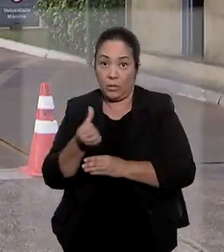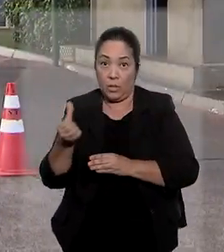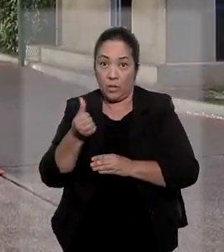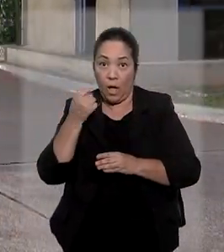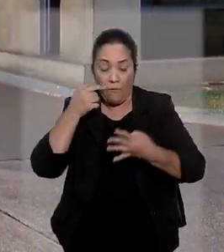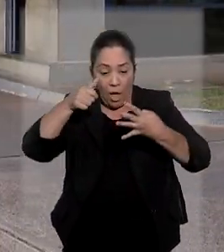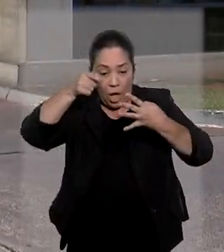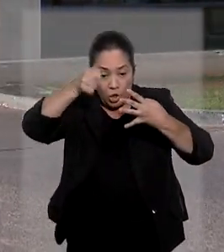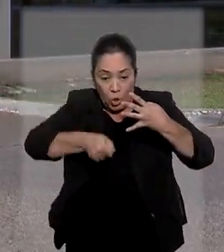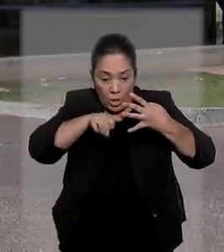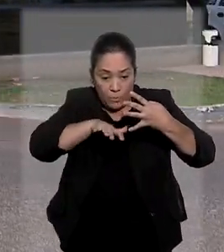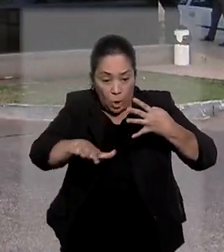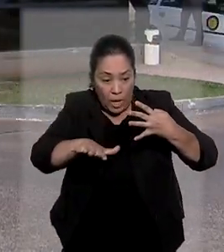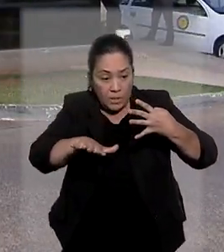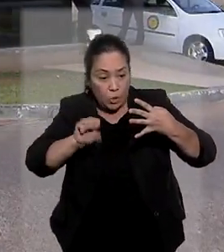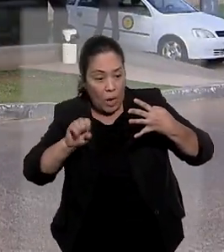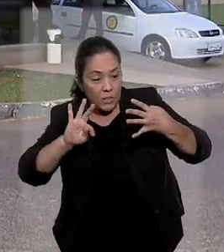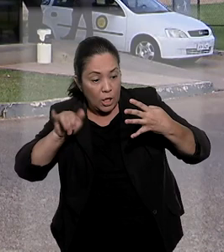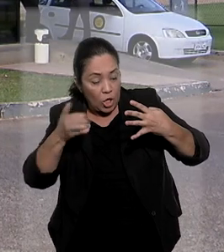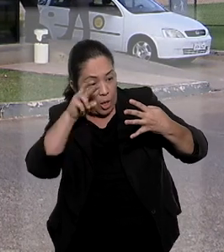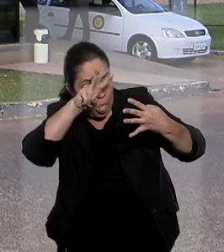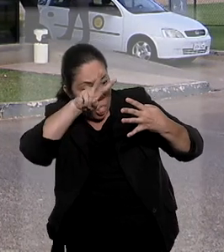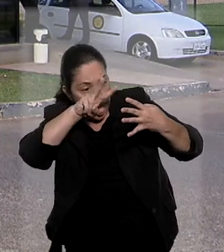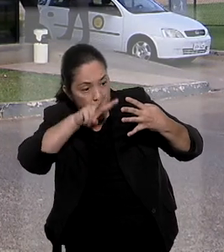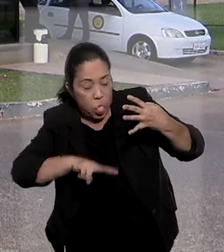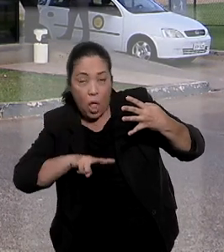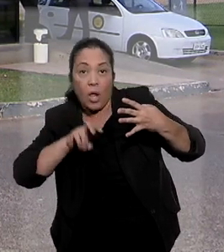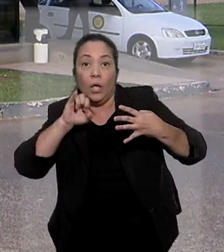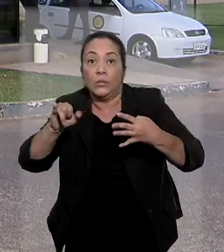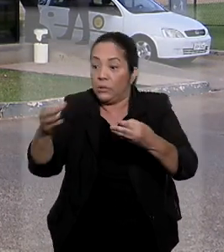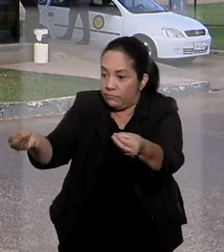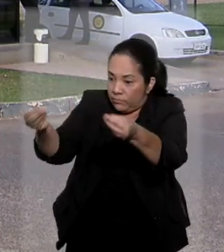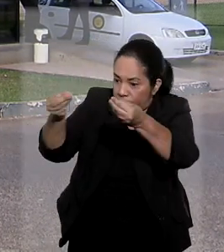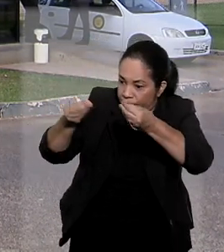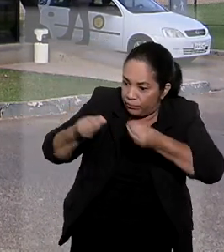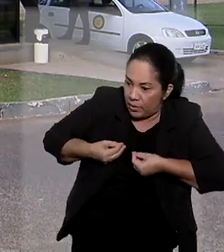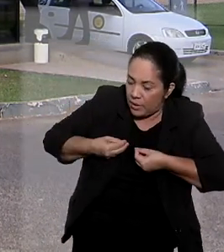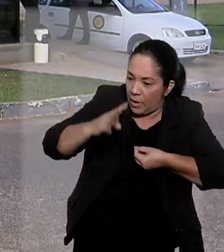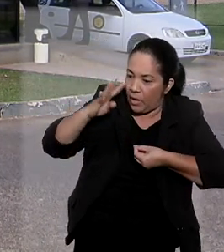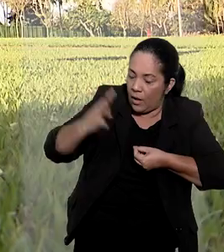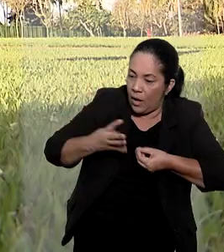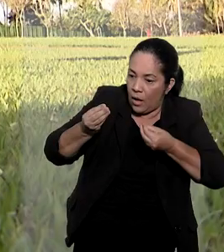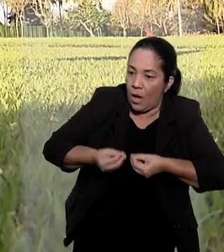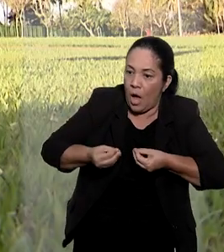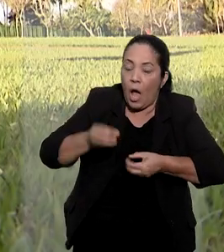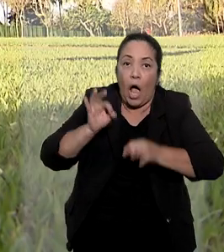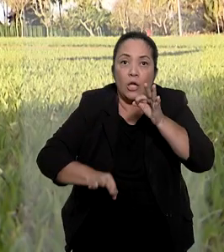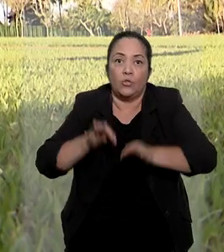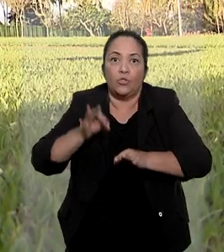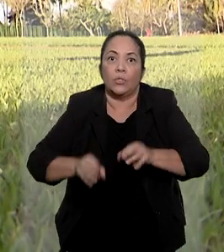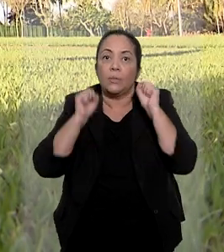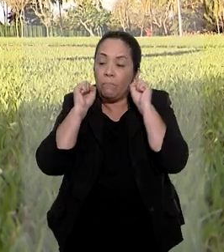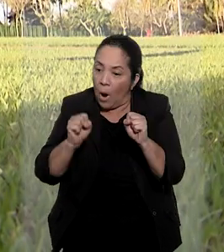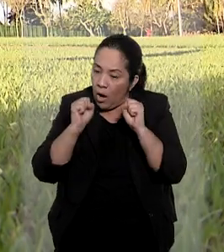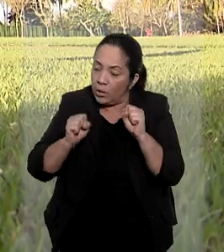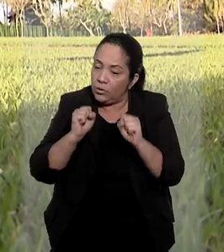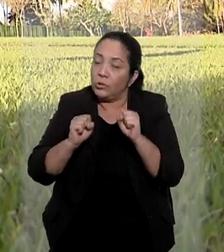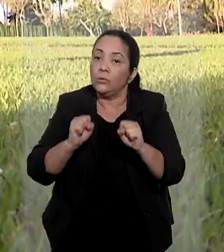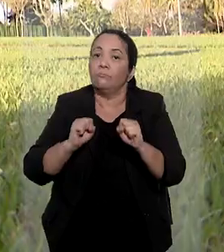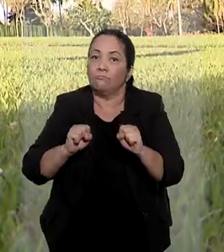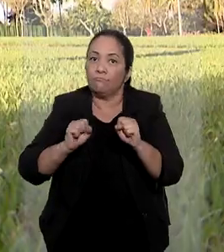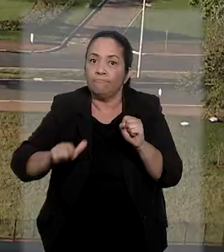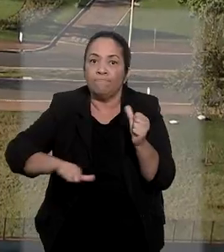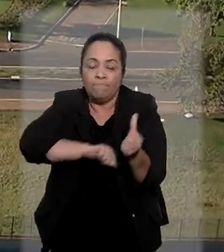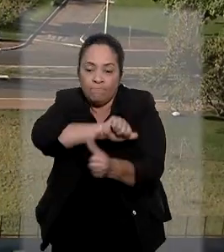baseou na jurisprudência do STJ, segundo a qual, no ato de recebimento da denúncia, a justiça pode alterar, em caráter